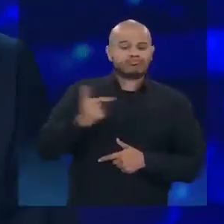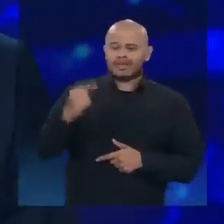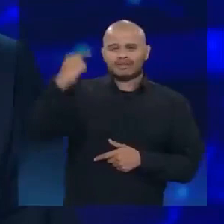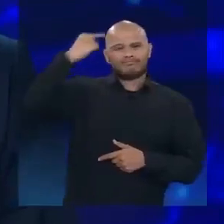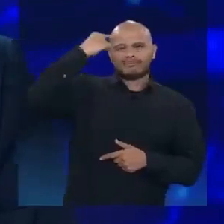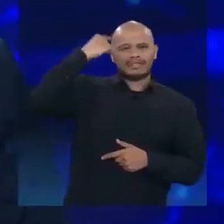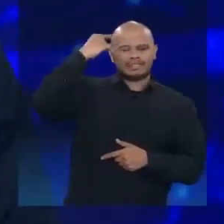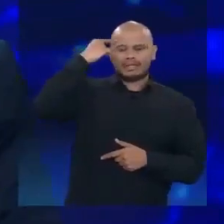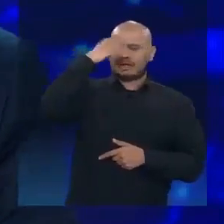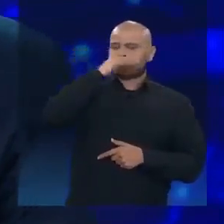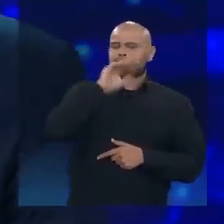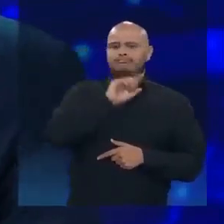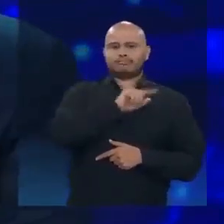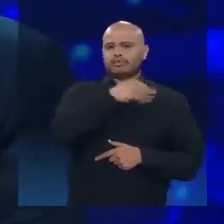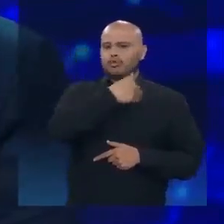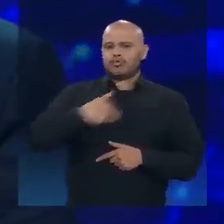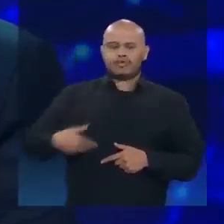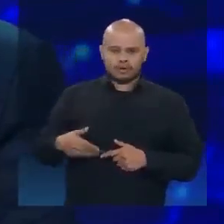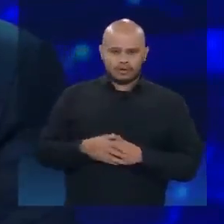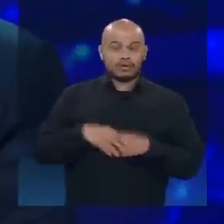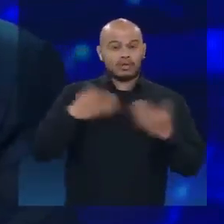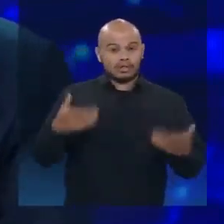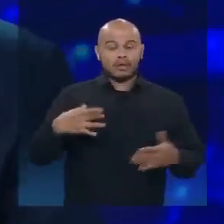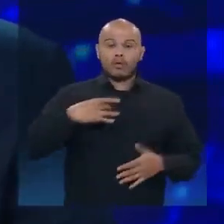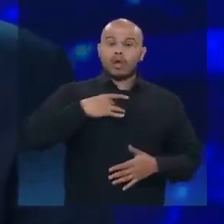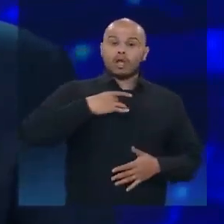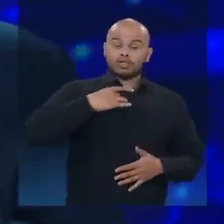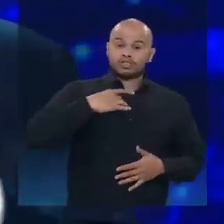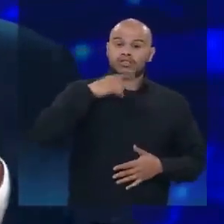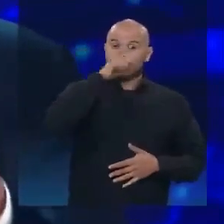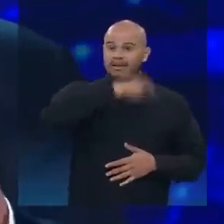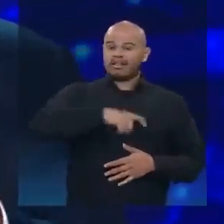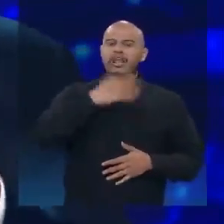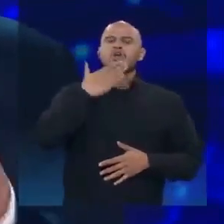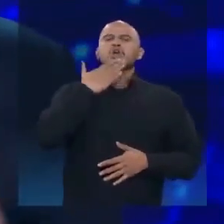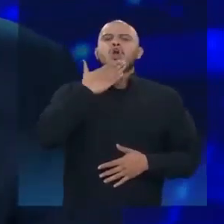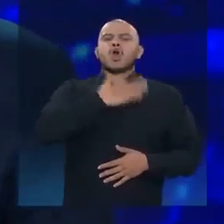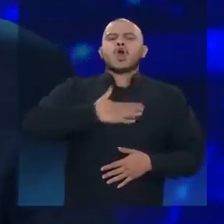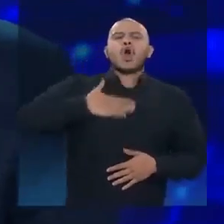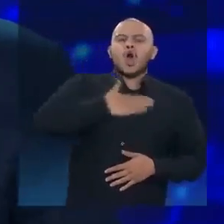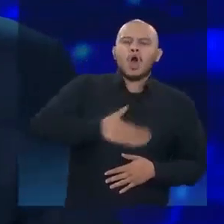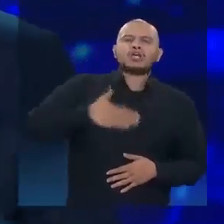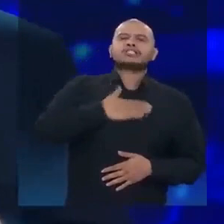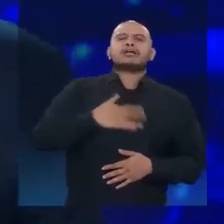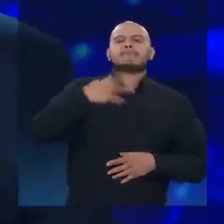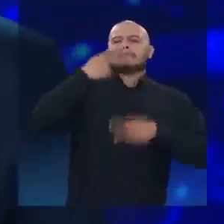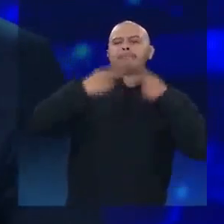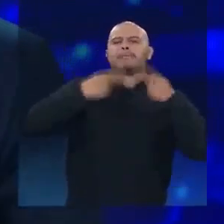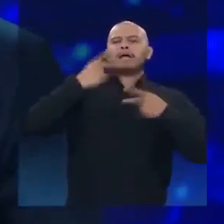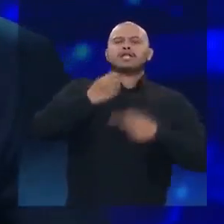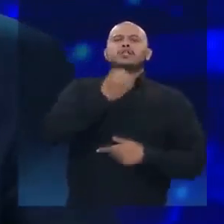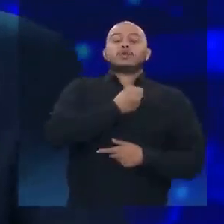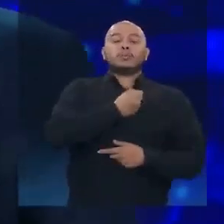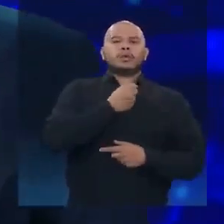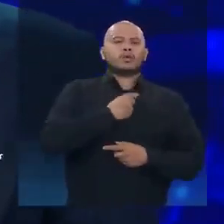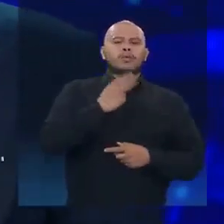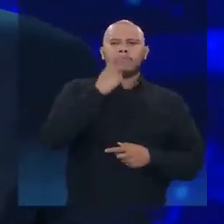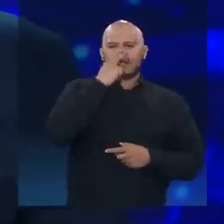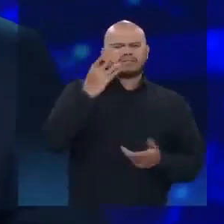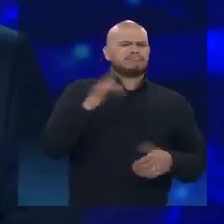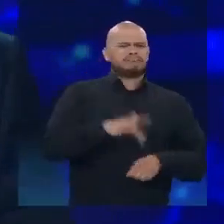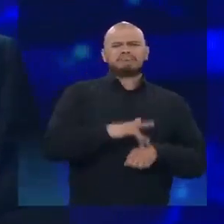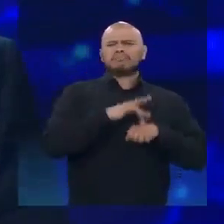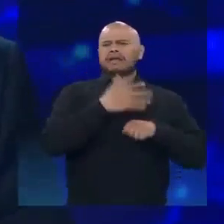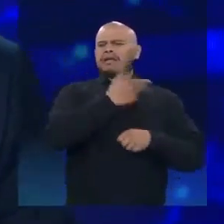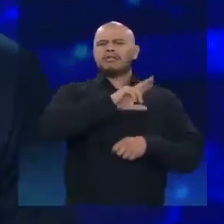momento. Então, o candidato, ele adora citar números absurdos, que nem ele acredita, e